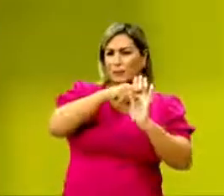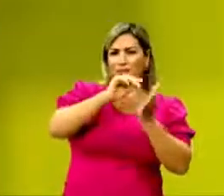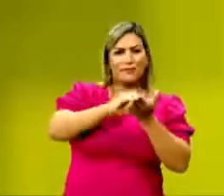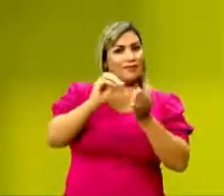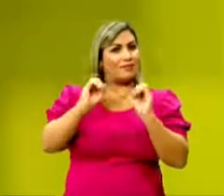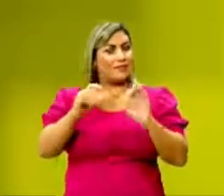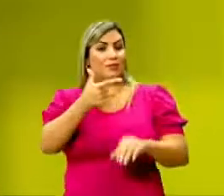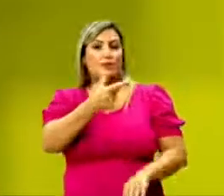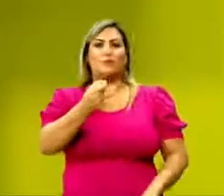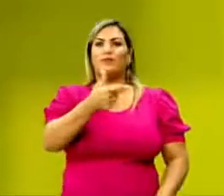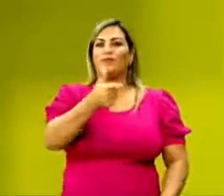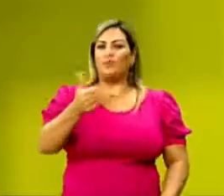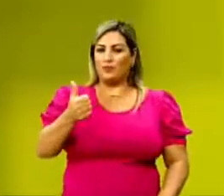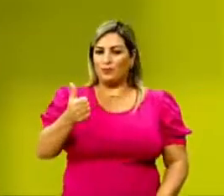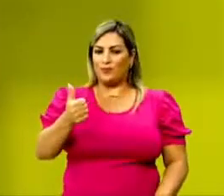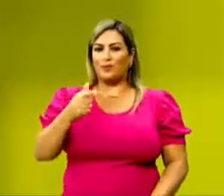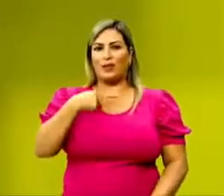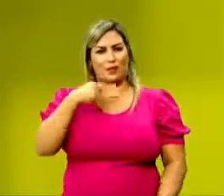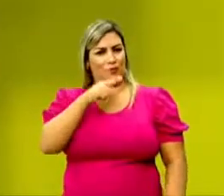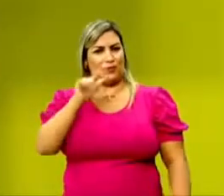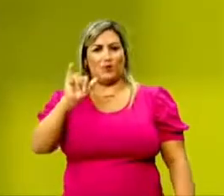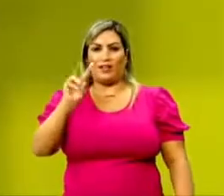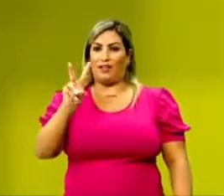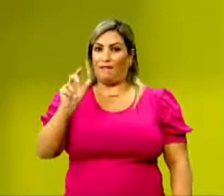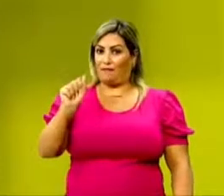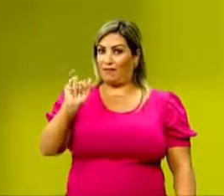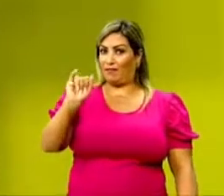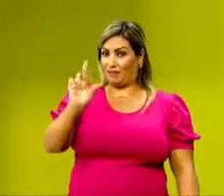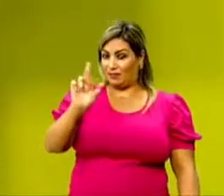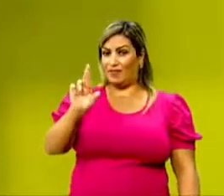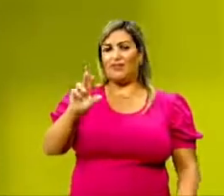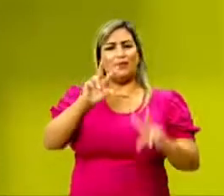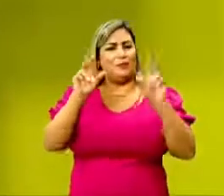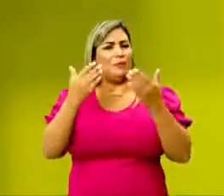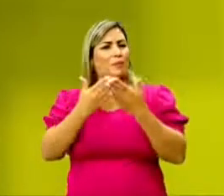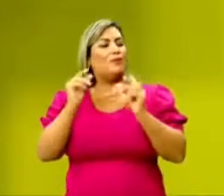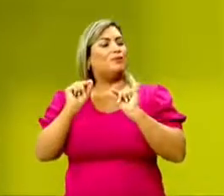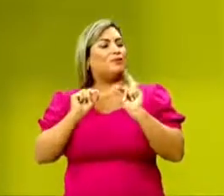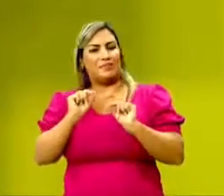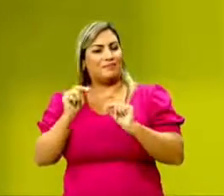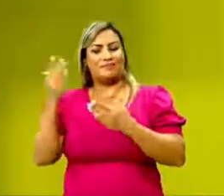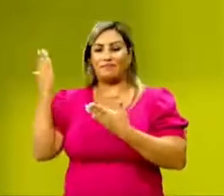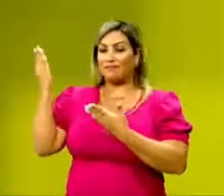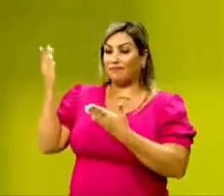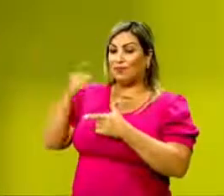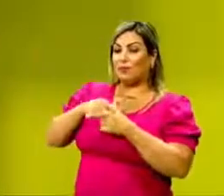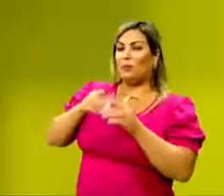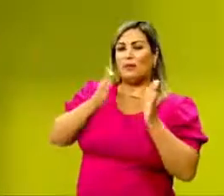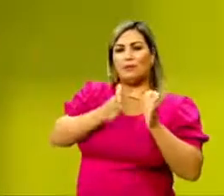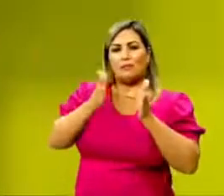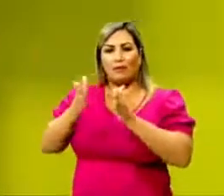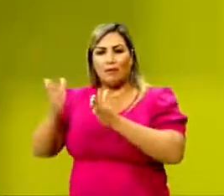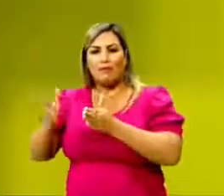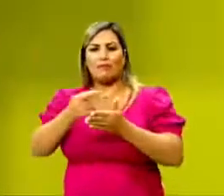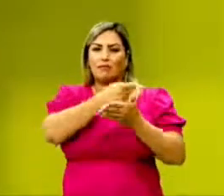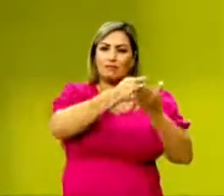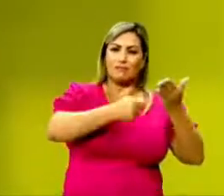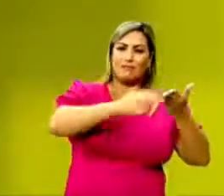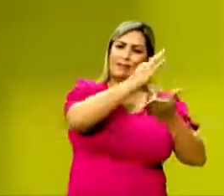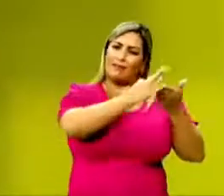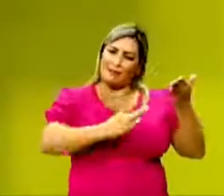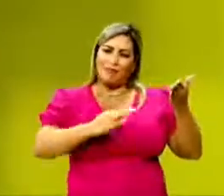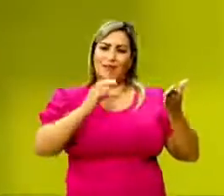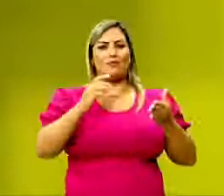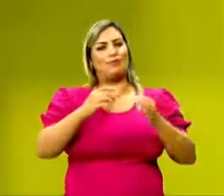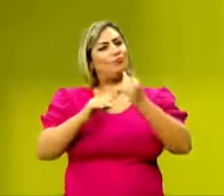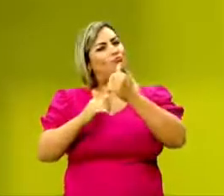é o Projeto Ceduca em Ação 2021. Eu sou o professor Ivair Alves e o tema da nossa aula de hoje é sobre as partes do enredo.